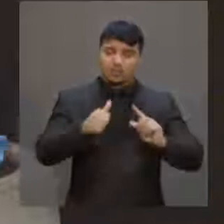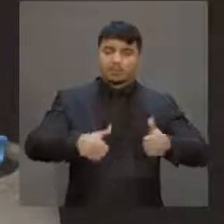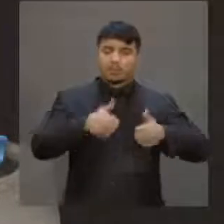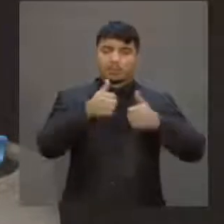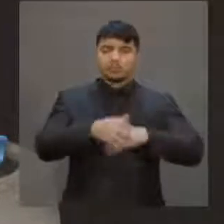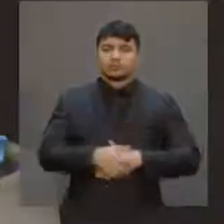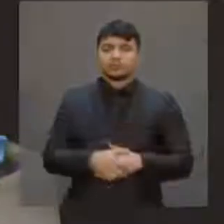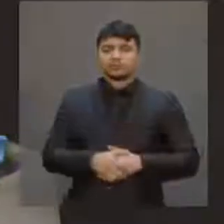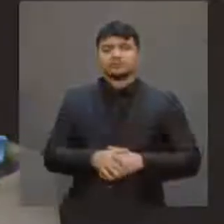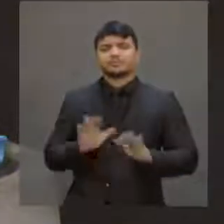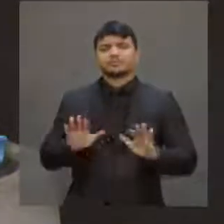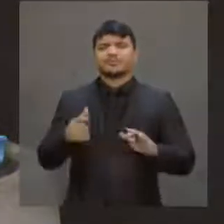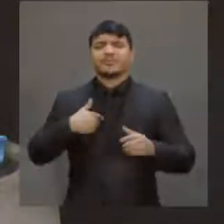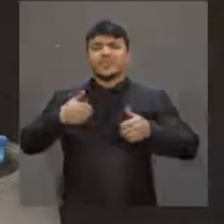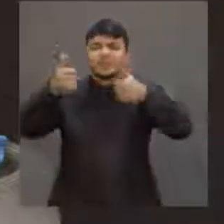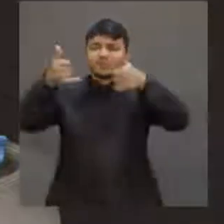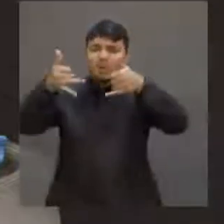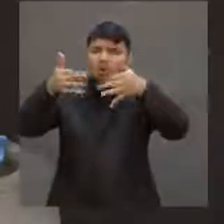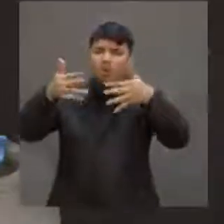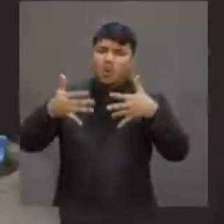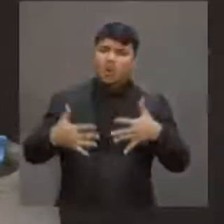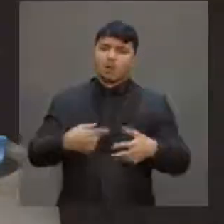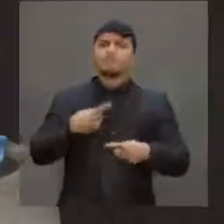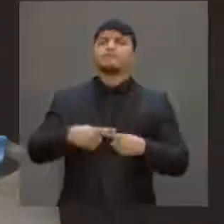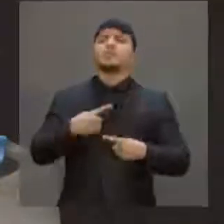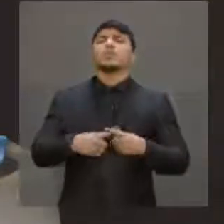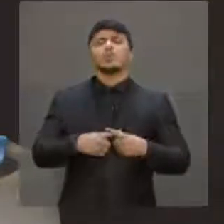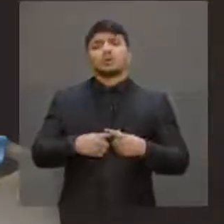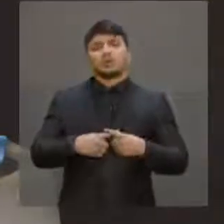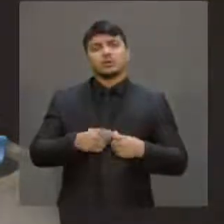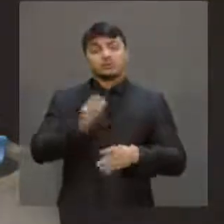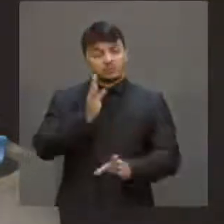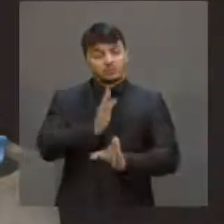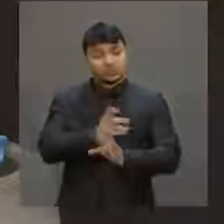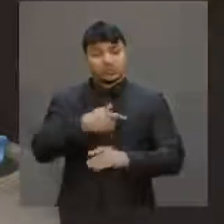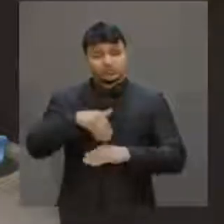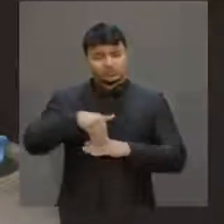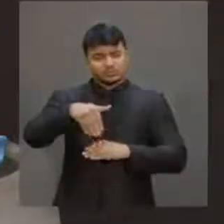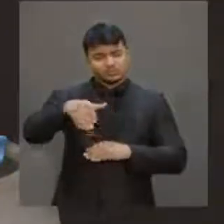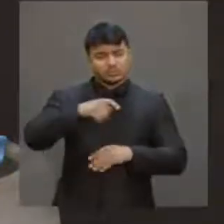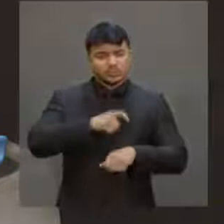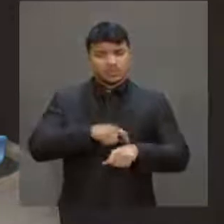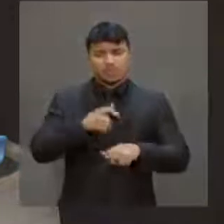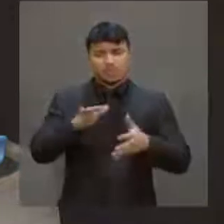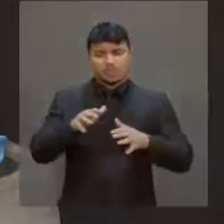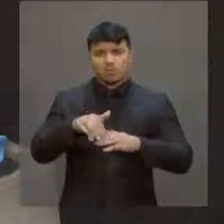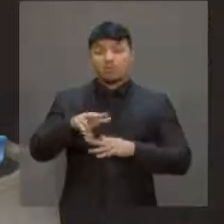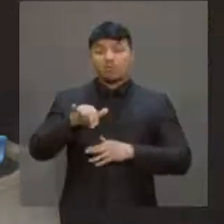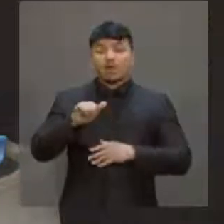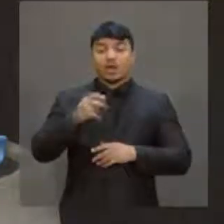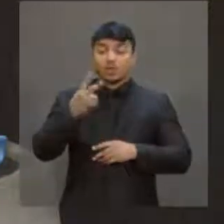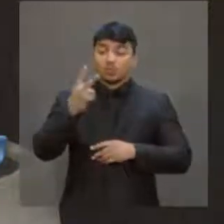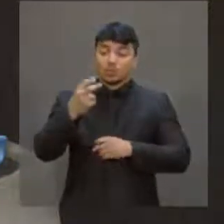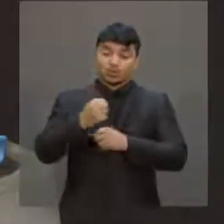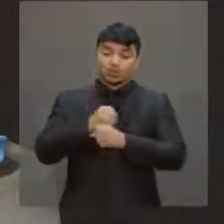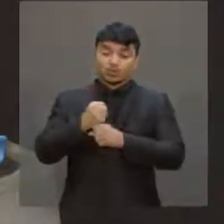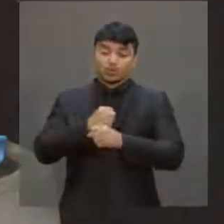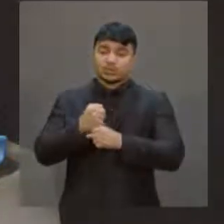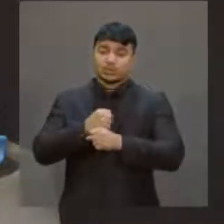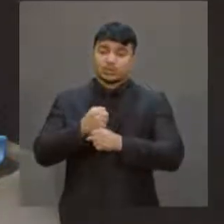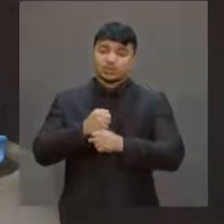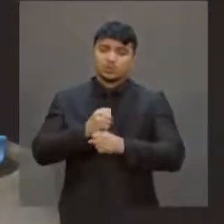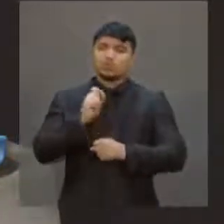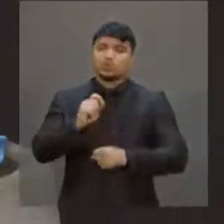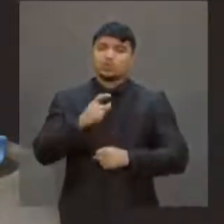Eu estou colocando isso porque daqui a pouco tempo completam-se dois anos da